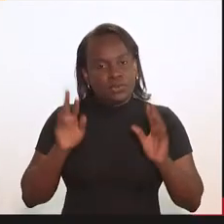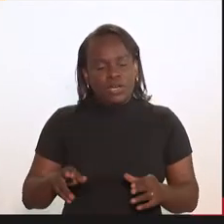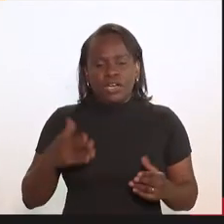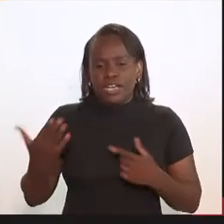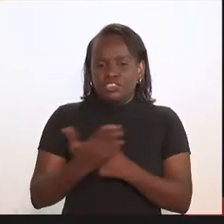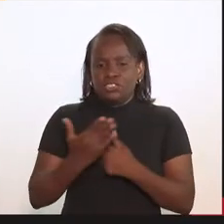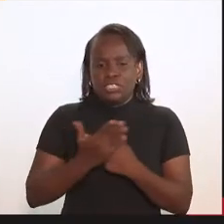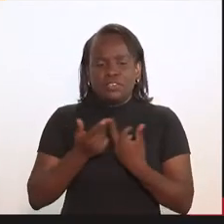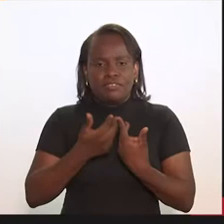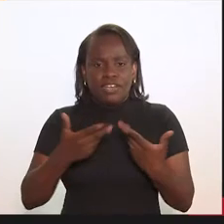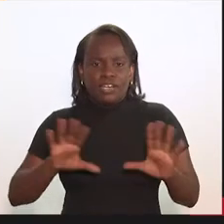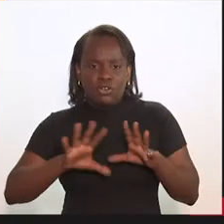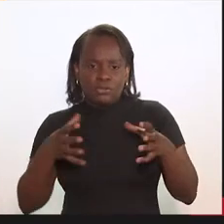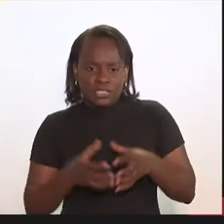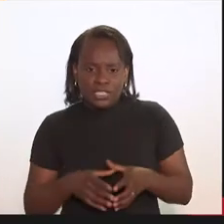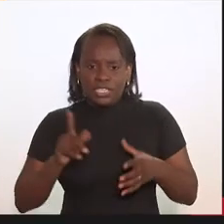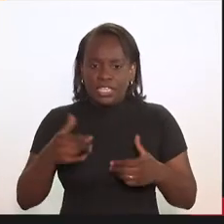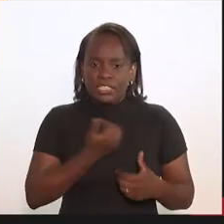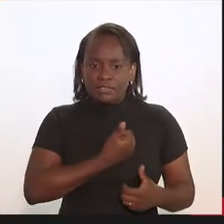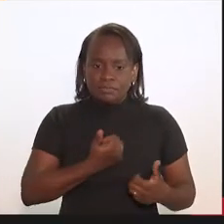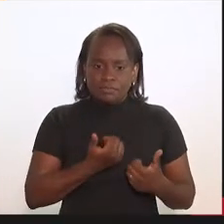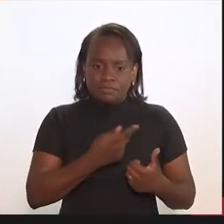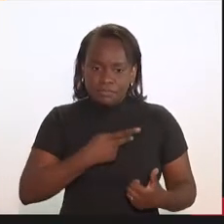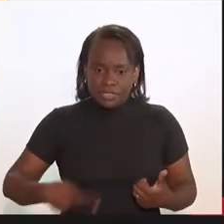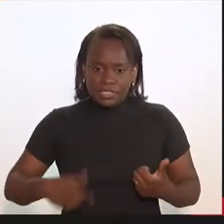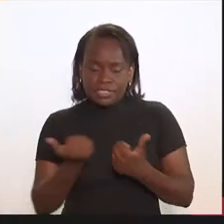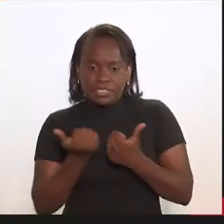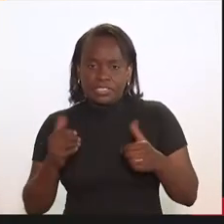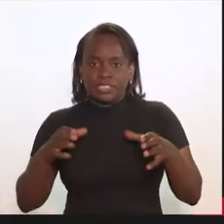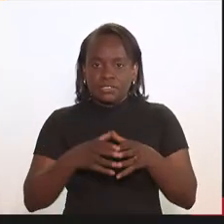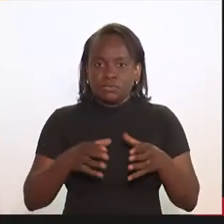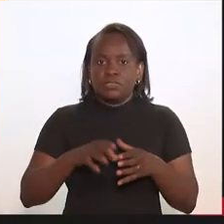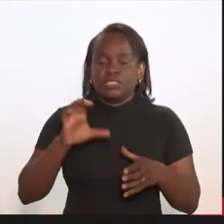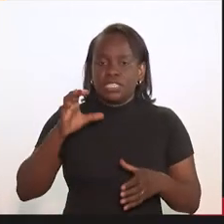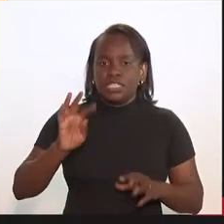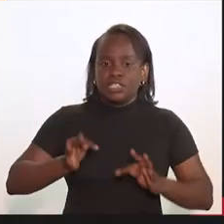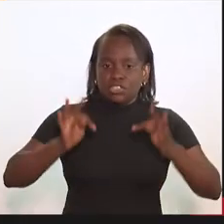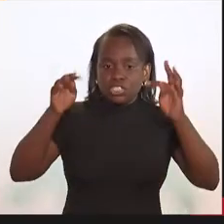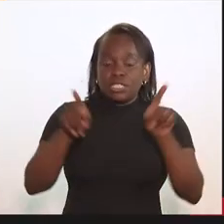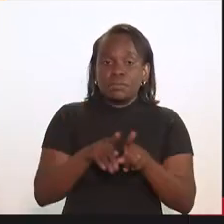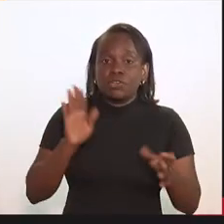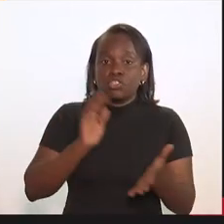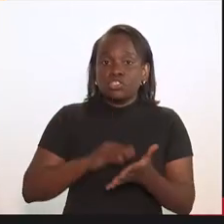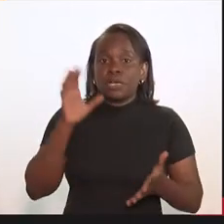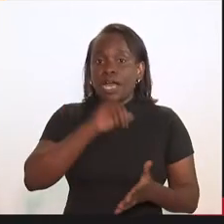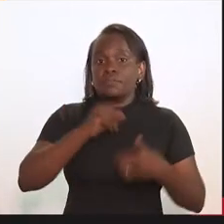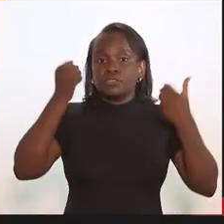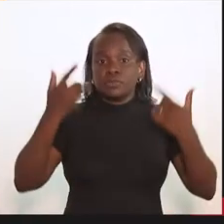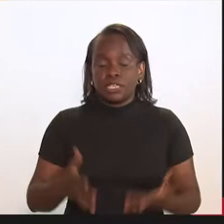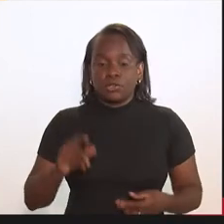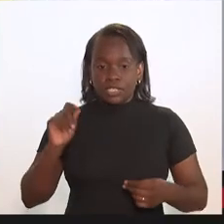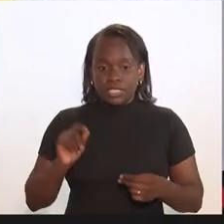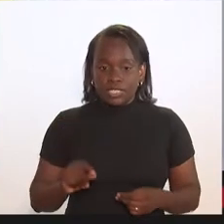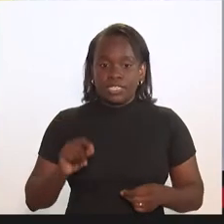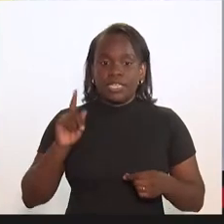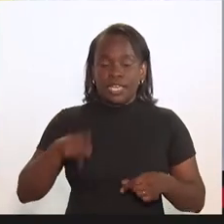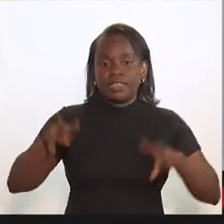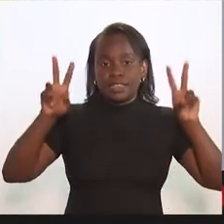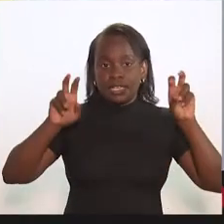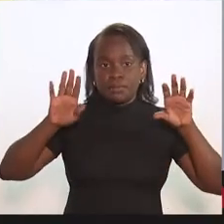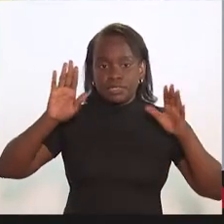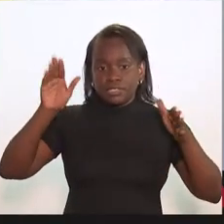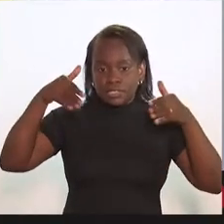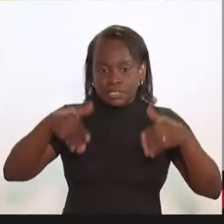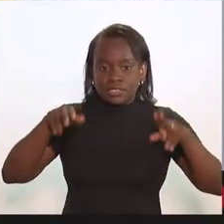outras comissões. É o nosso vice-presidente da Comissão de Ciência e Tecnologia. E, por último, rapidamente dizer o seguinte, esse é um tema